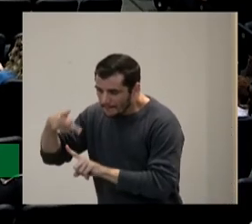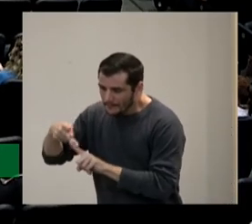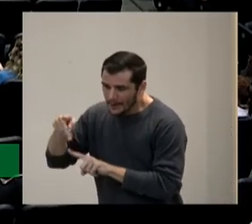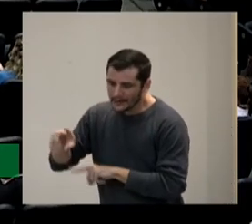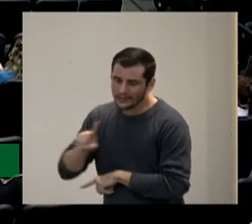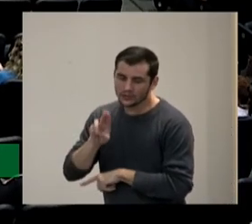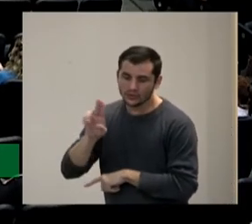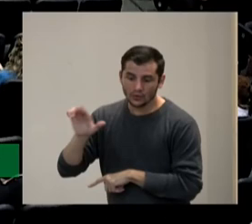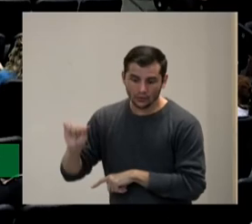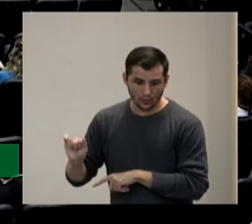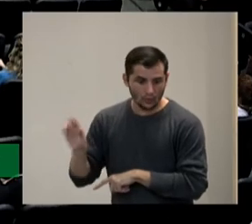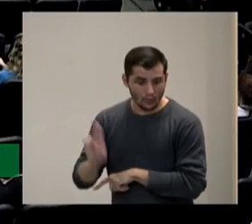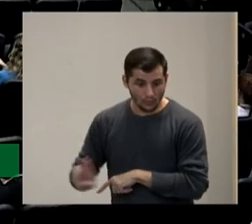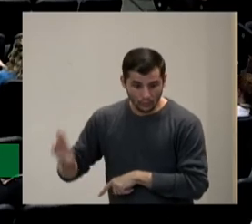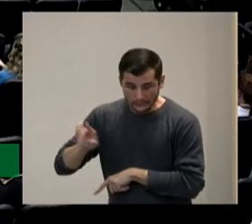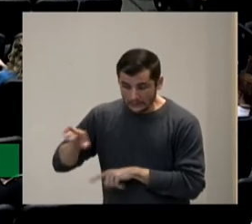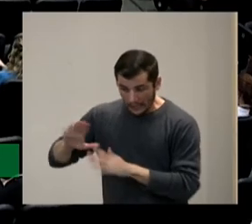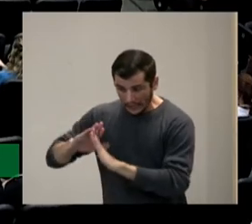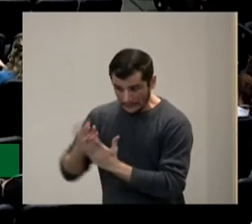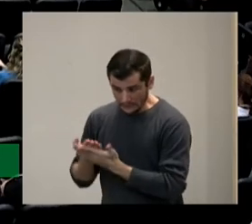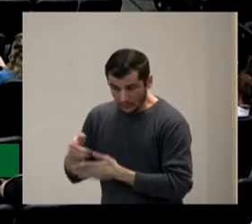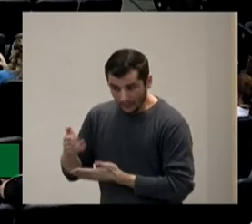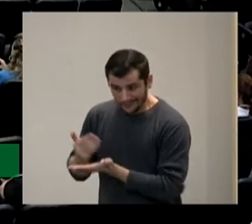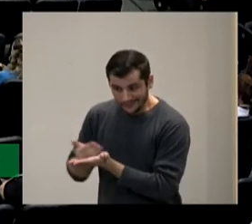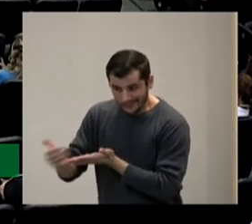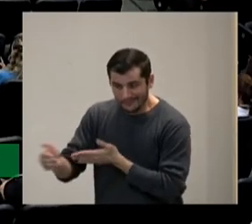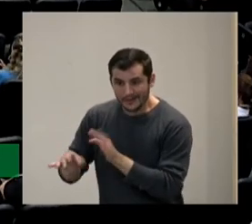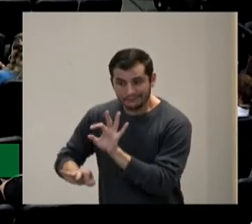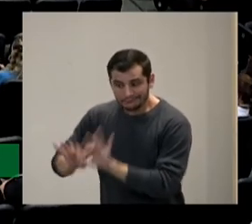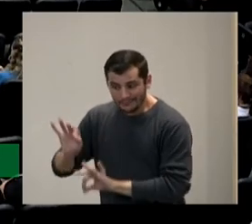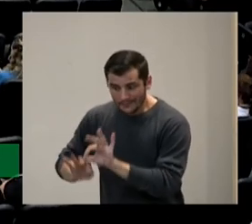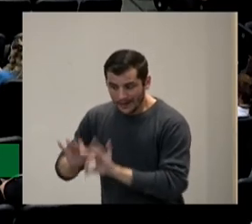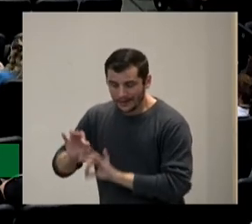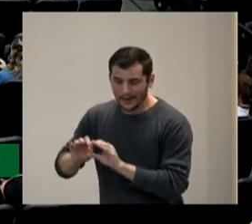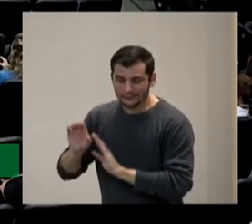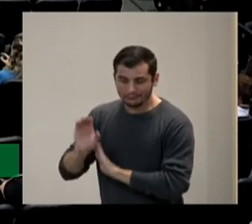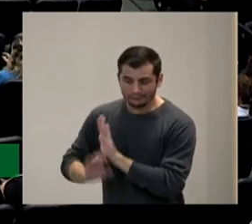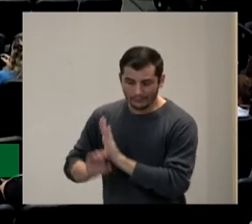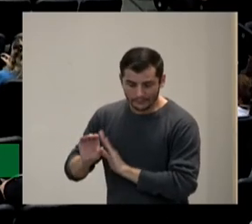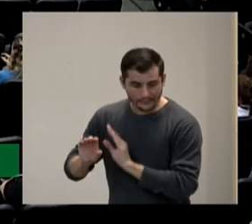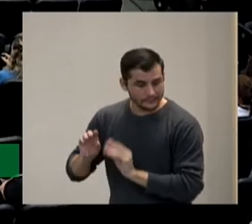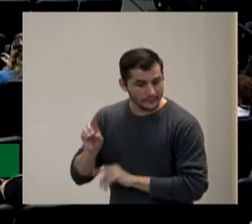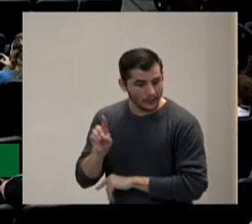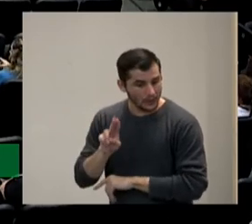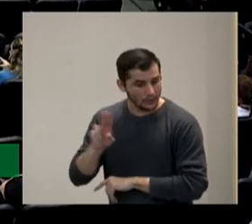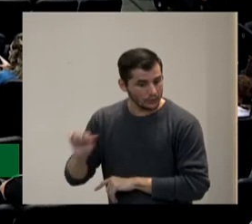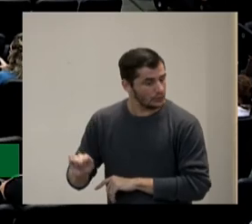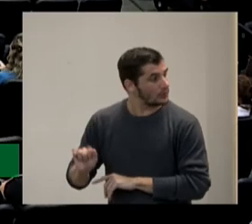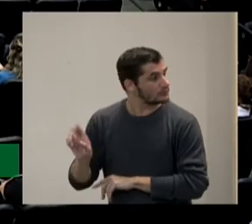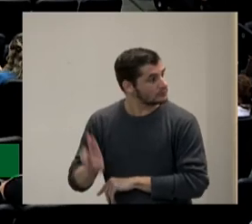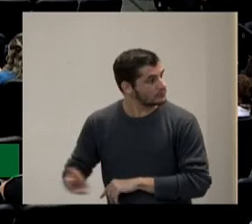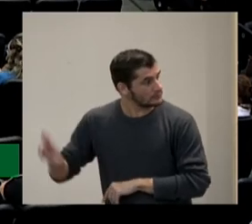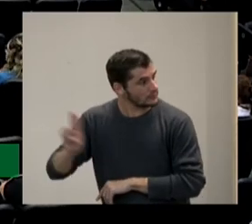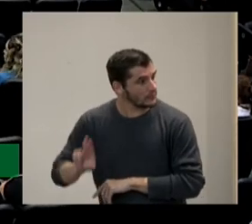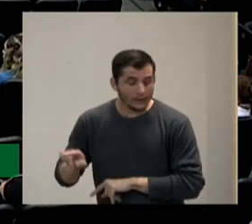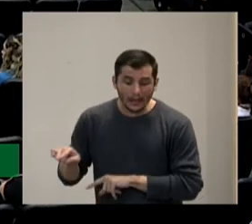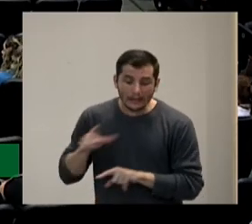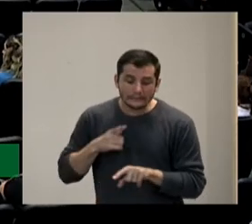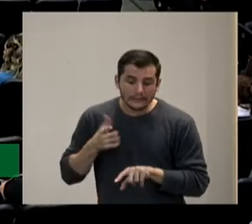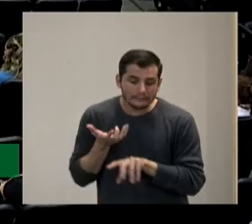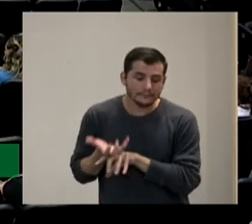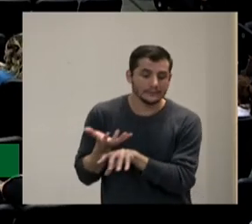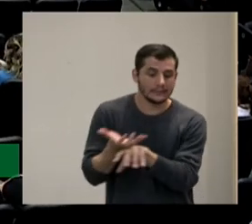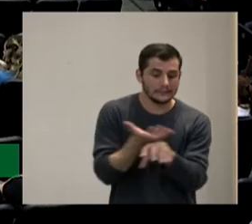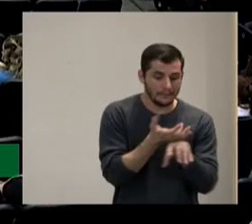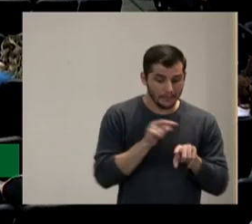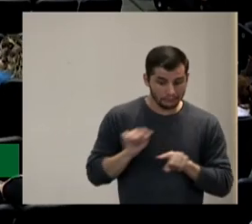estão planejando dessa forma estão planejando os poucos eles criaram já em todas as disciplinas por